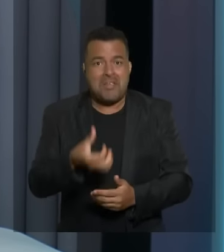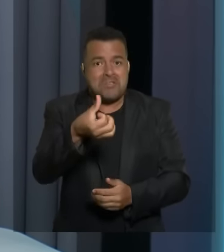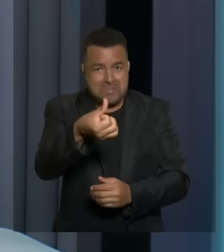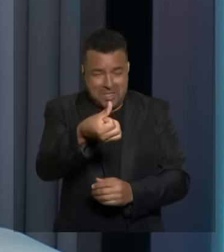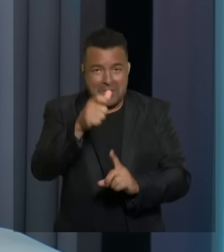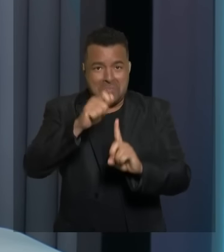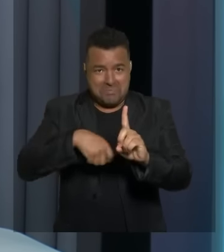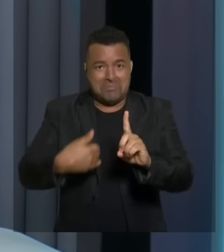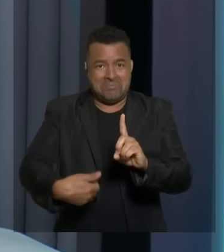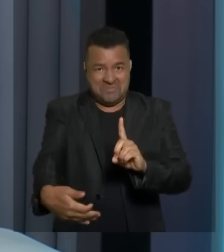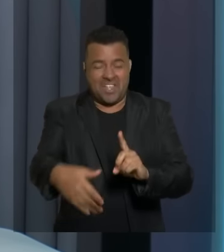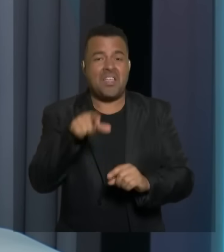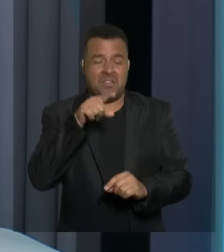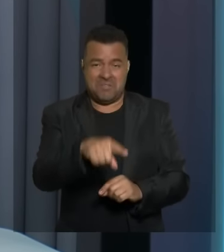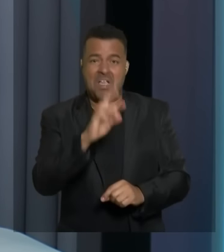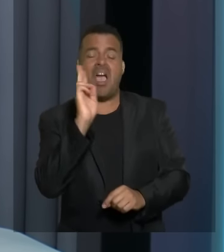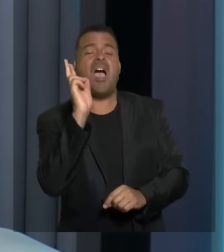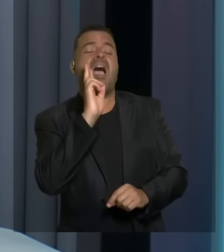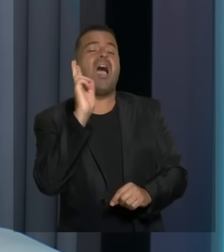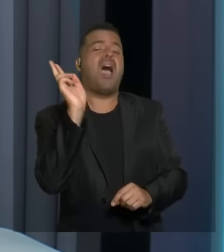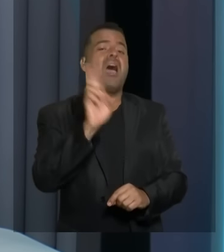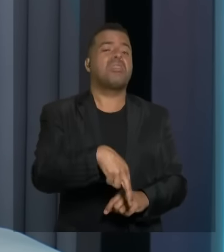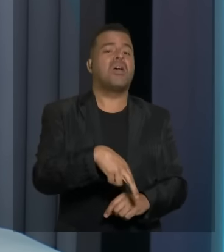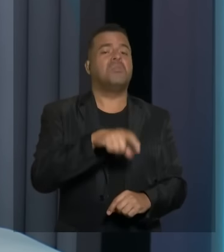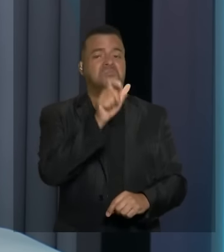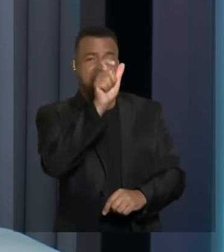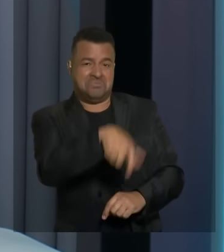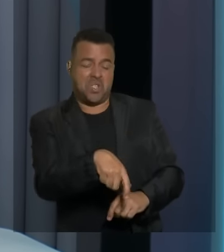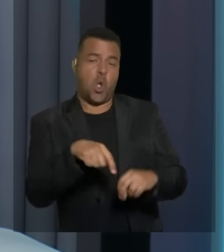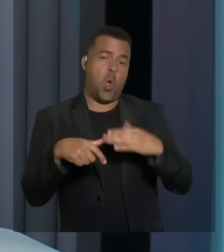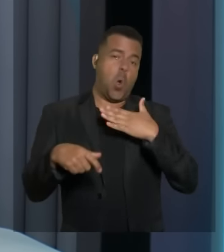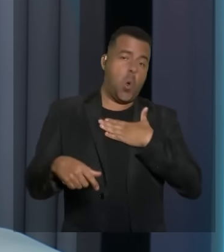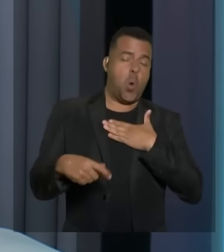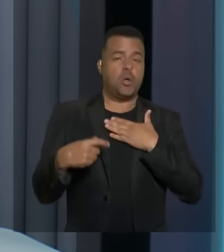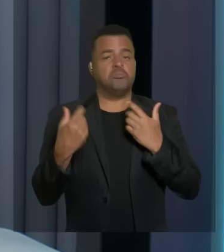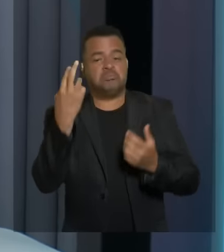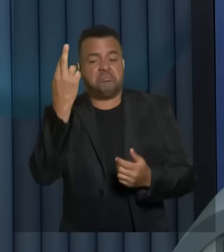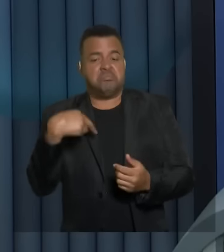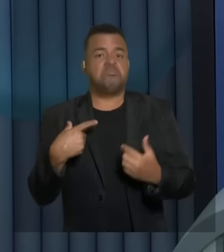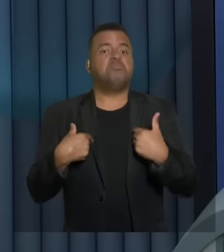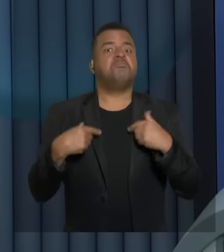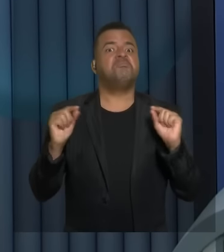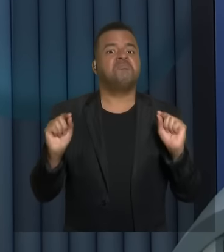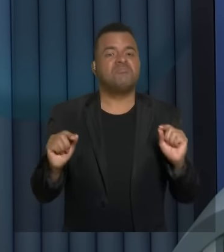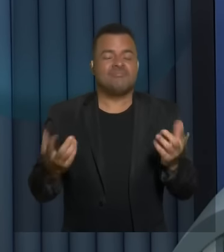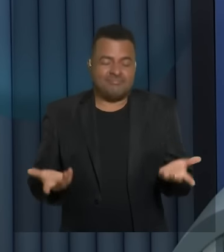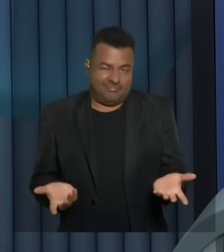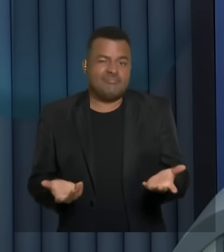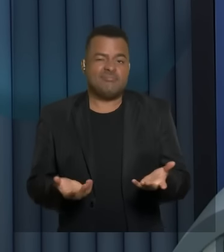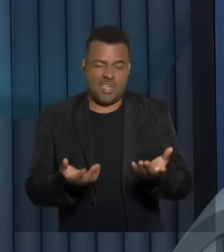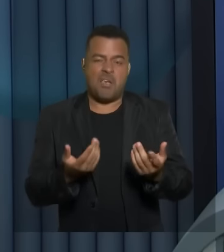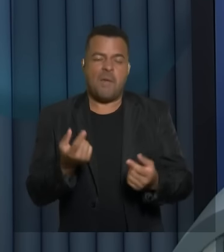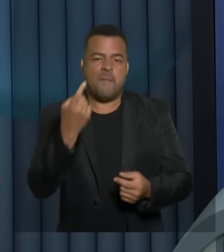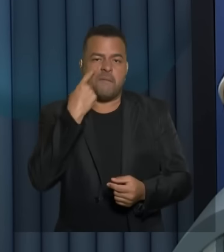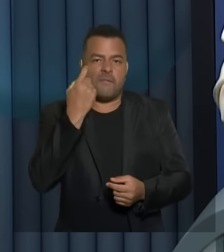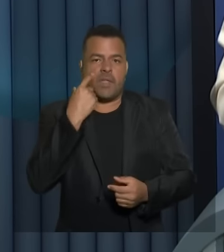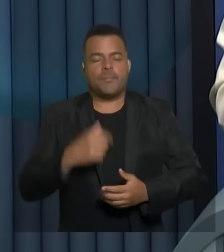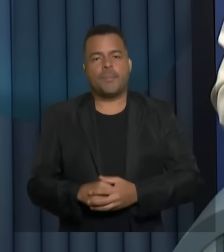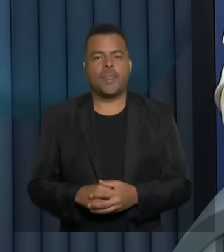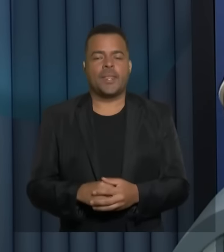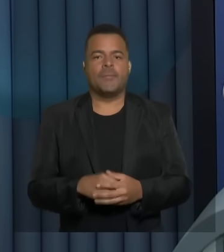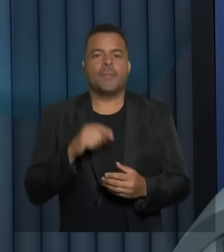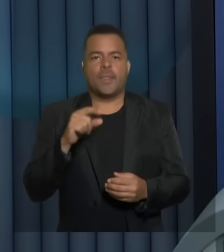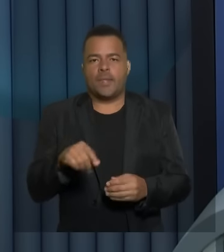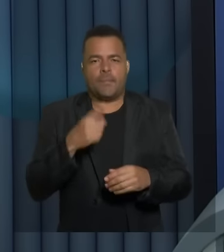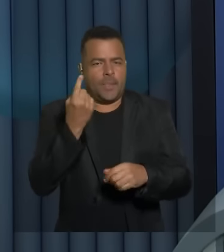razão. Candidata, se é você ou sou eu na crítica que o povo está fazendo à sua gestão. Encerrado, candidato. Candidata, a senhora tem agora 1 minuto e